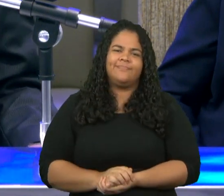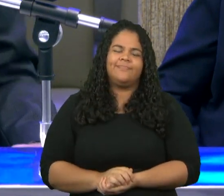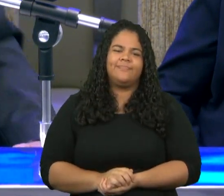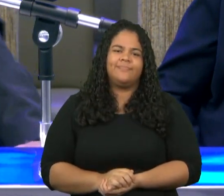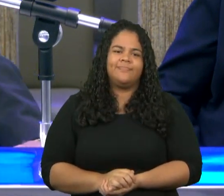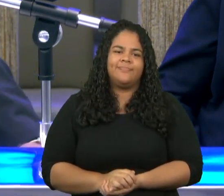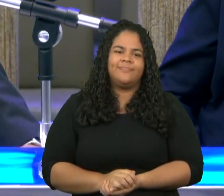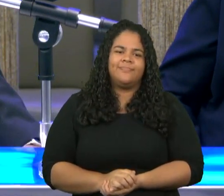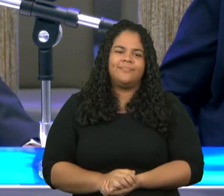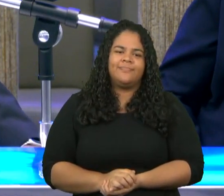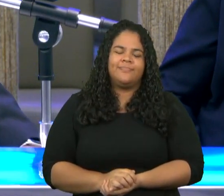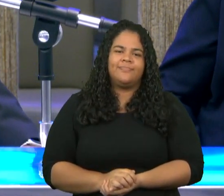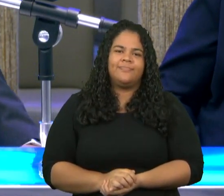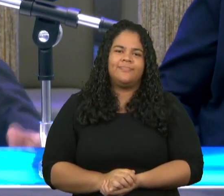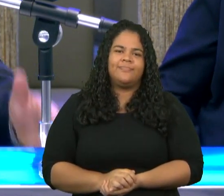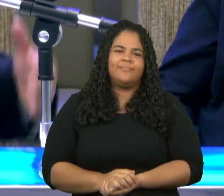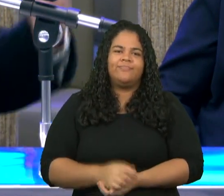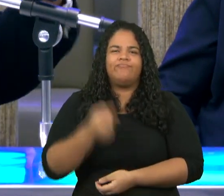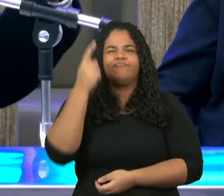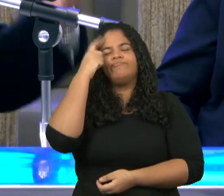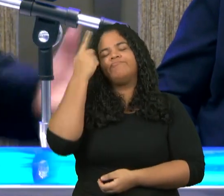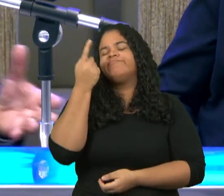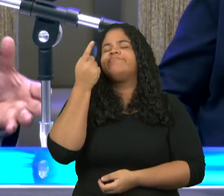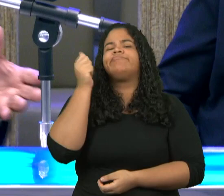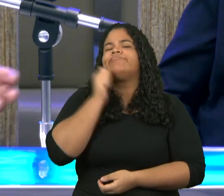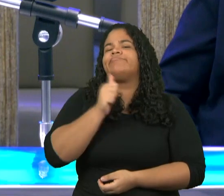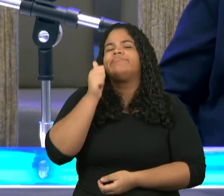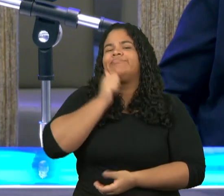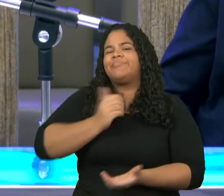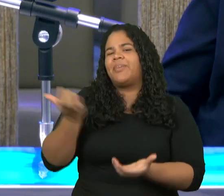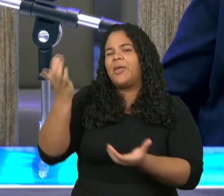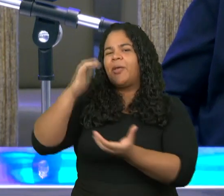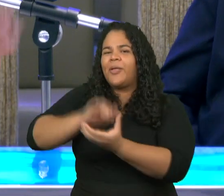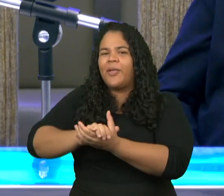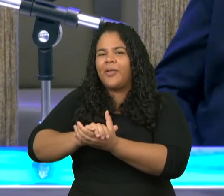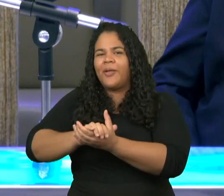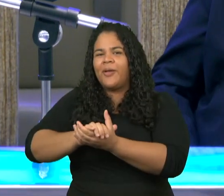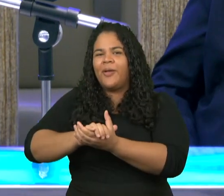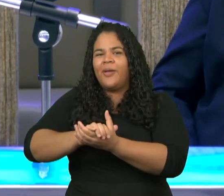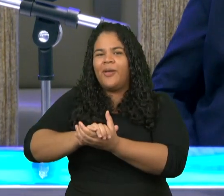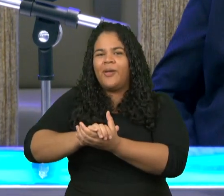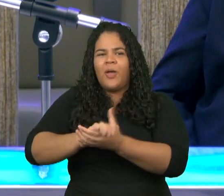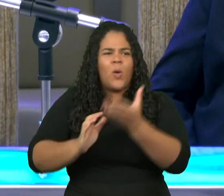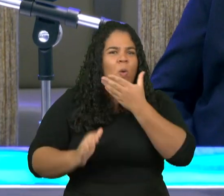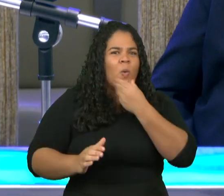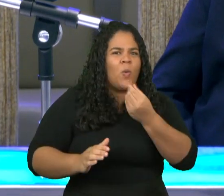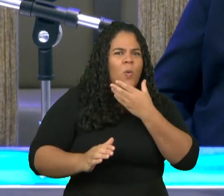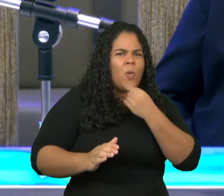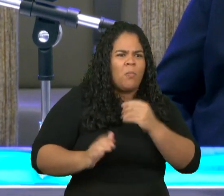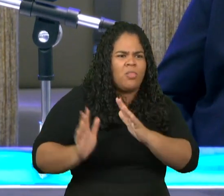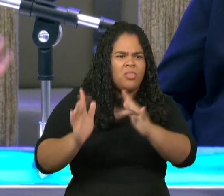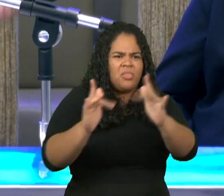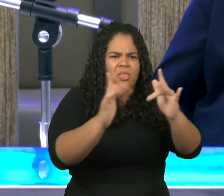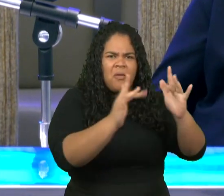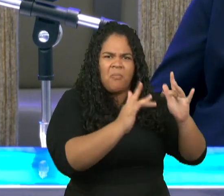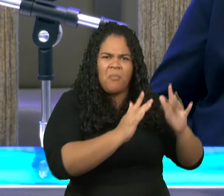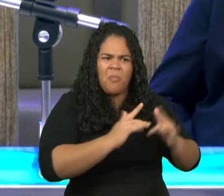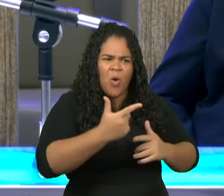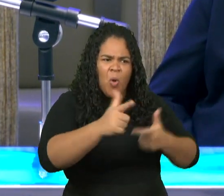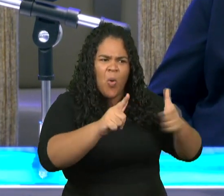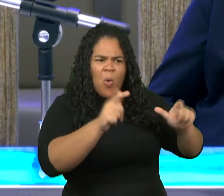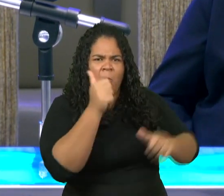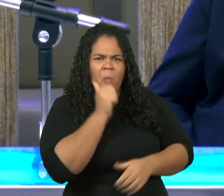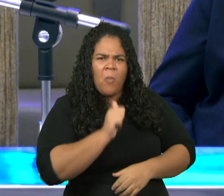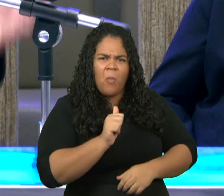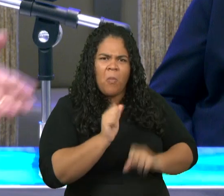nenhuma mulher gostaria de viver com um marido que namora outra pessoa nenhum marido